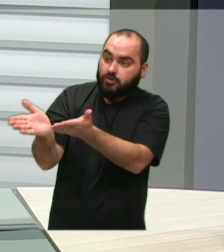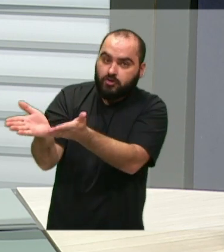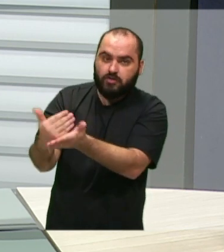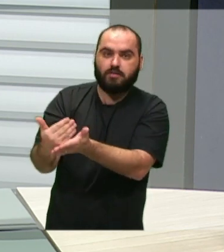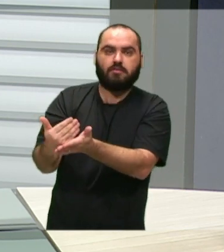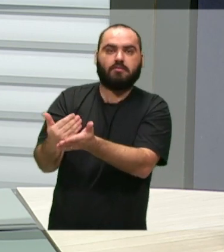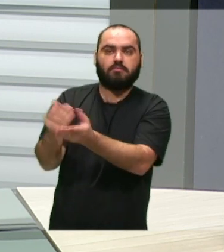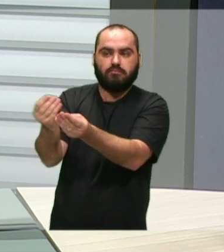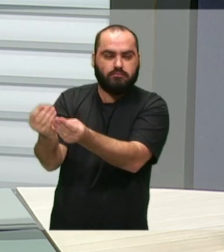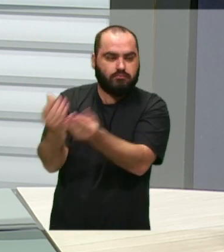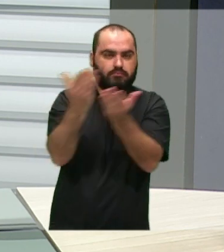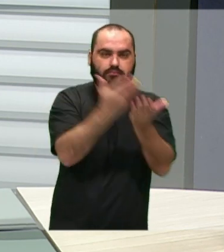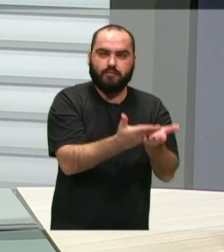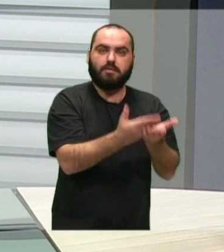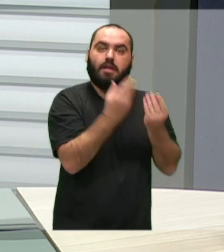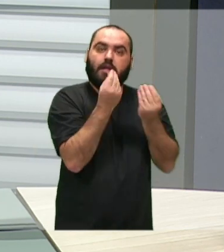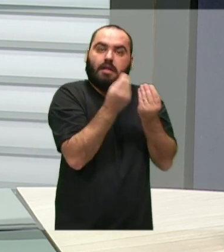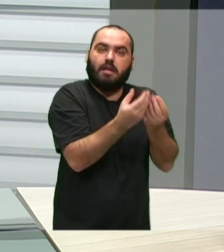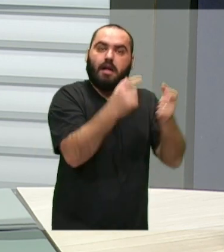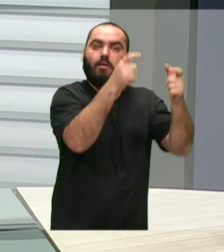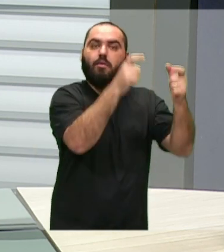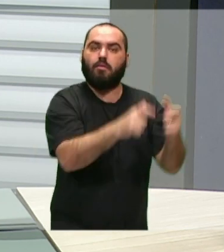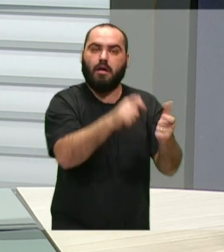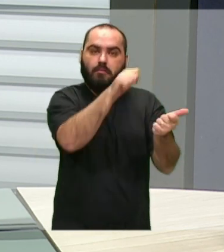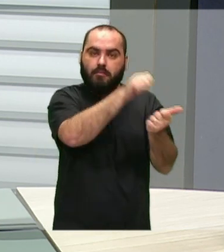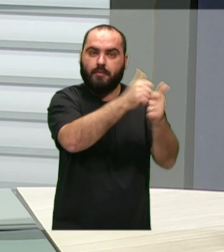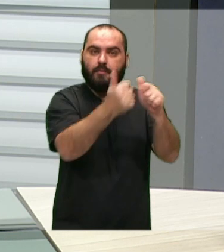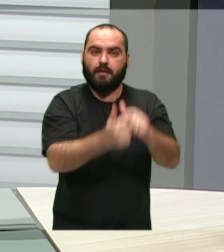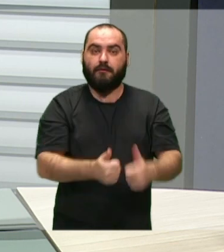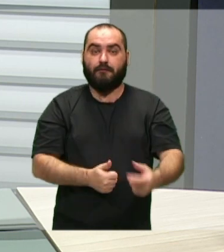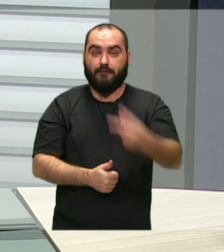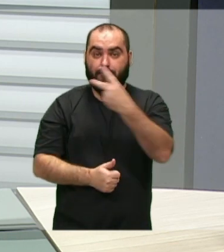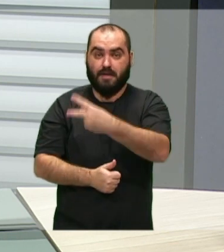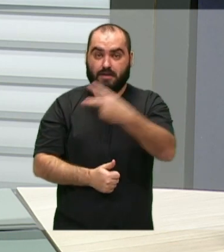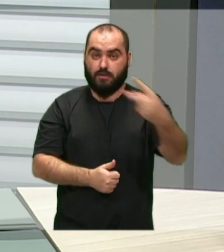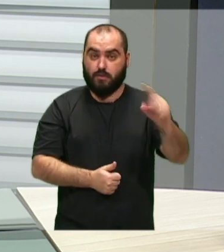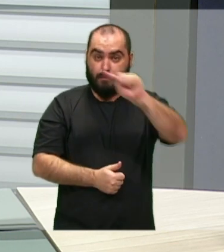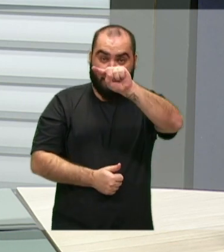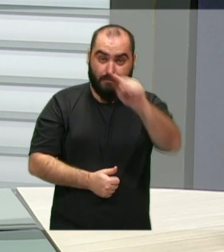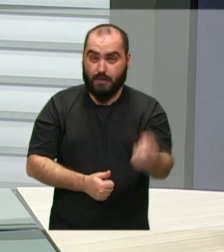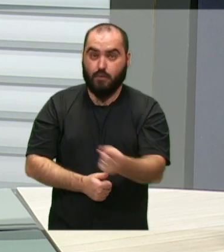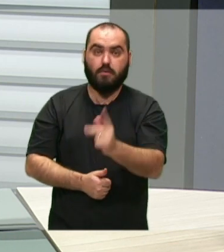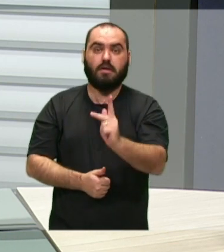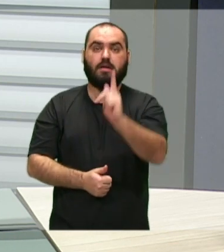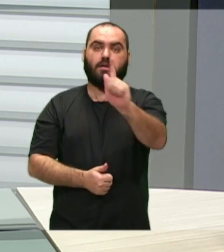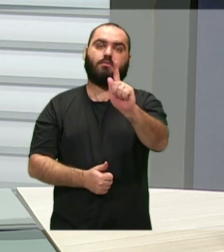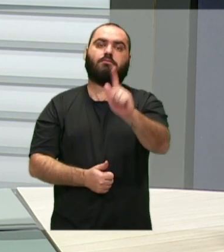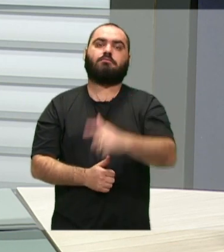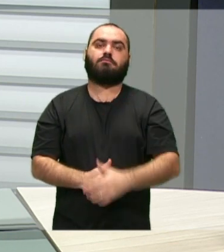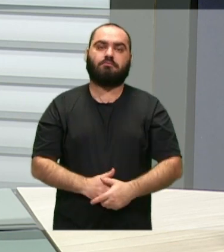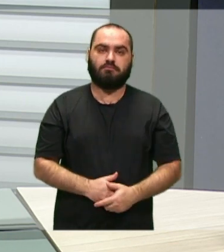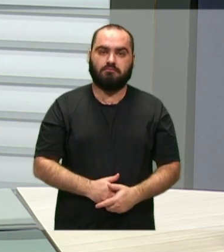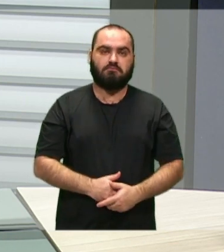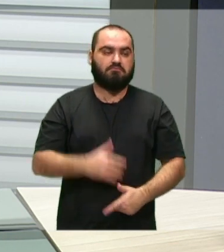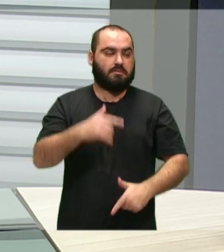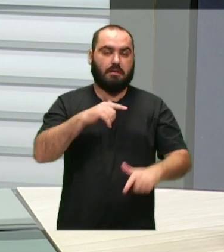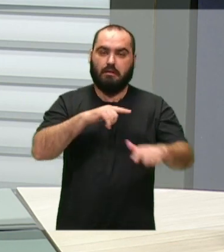e poder reaproveitar, que vai ser reciclado, 22 toneladas. Então, para nós, foi um evento de